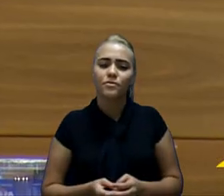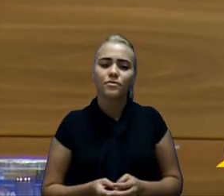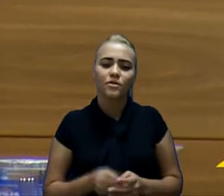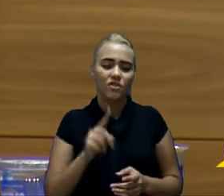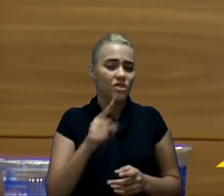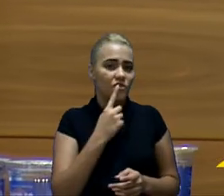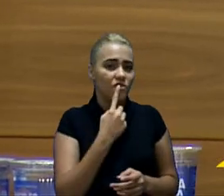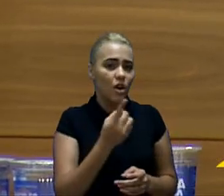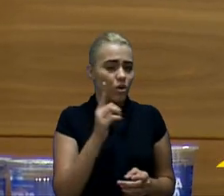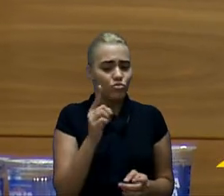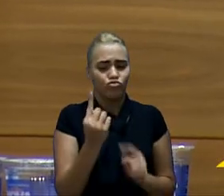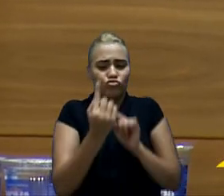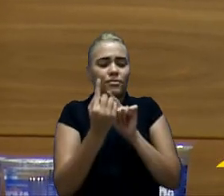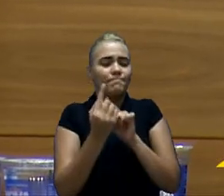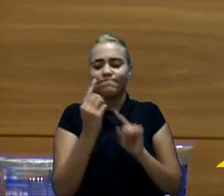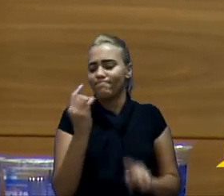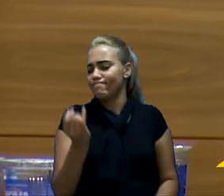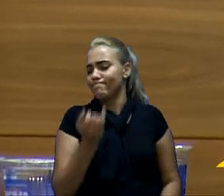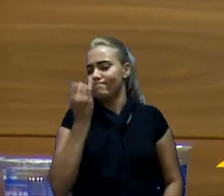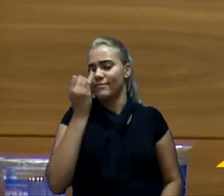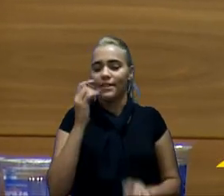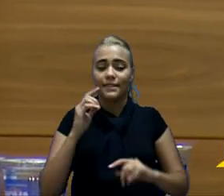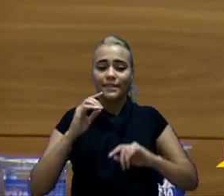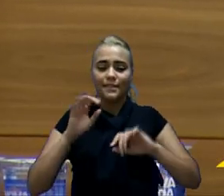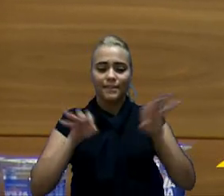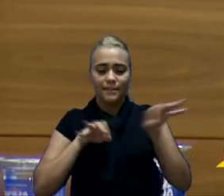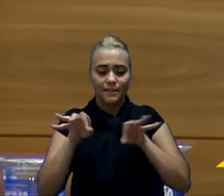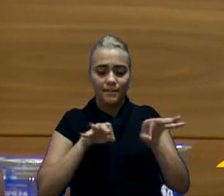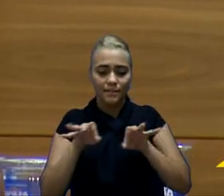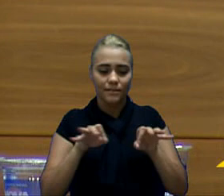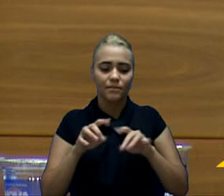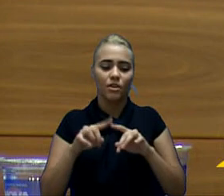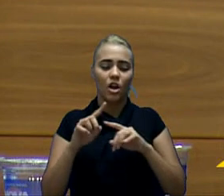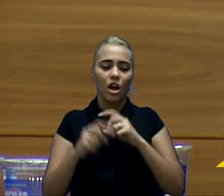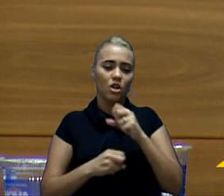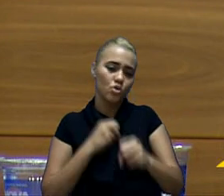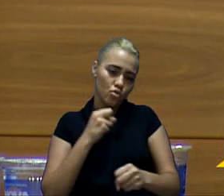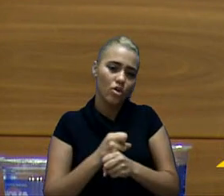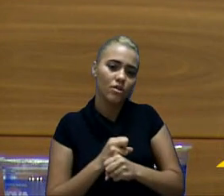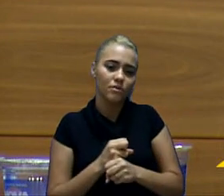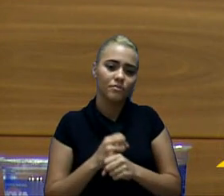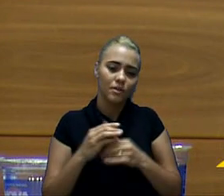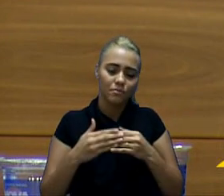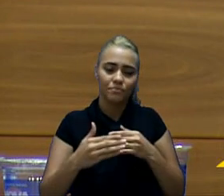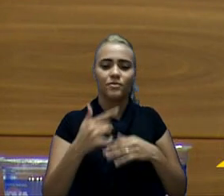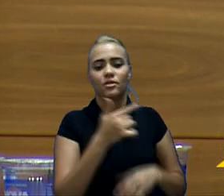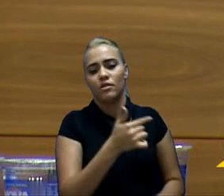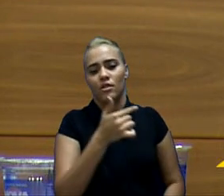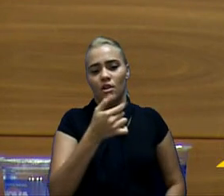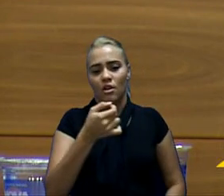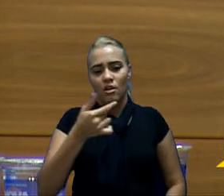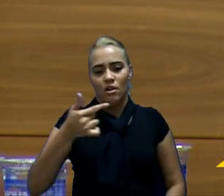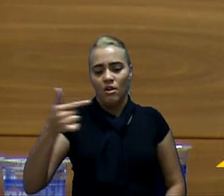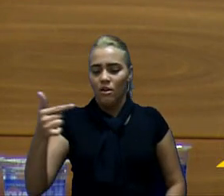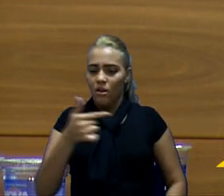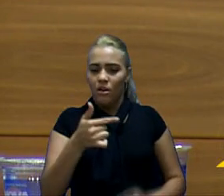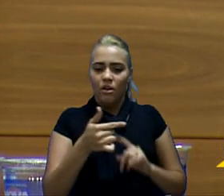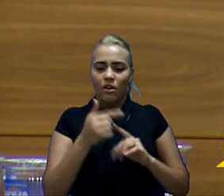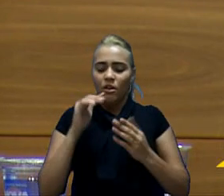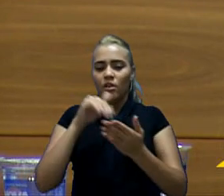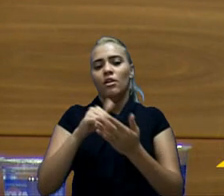acabou mencionando uma coisa muito importante, que é a elaboração do plano plurianual a partir de 2022 até 2025.